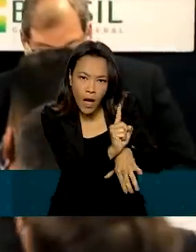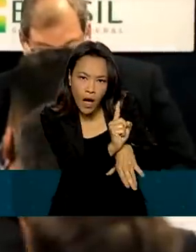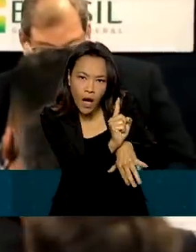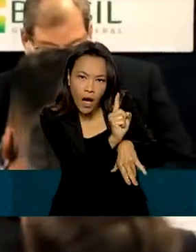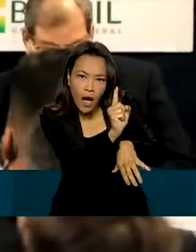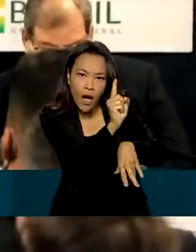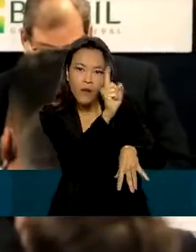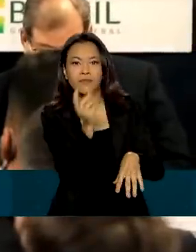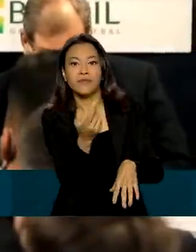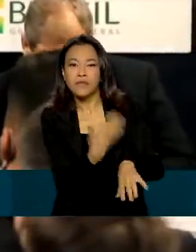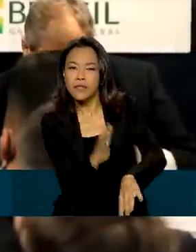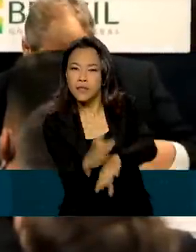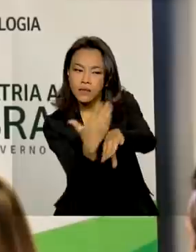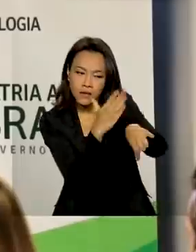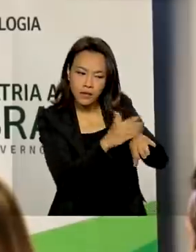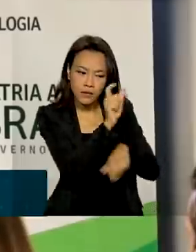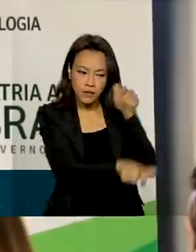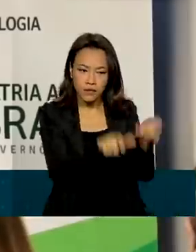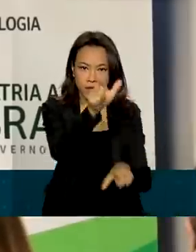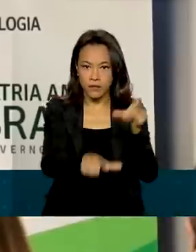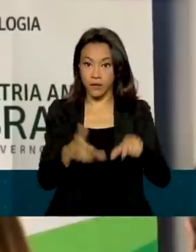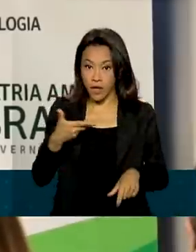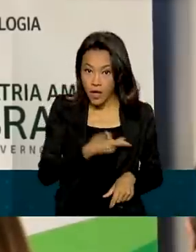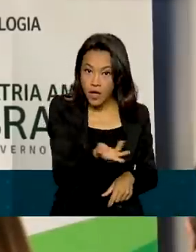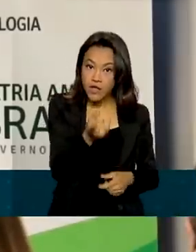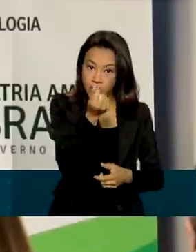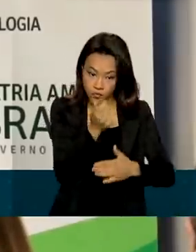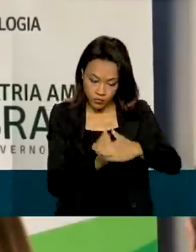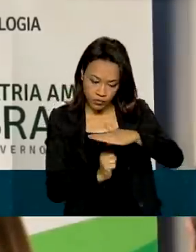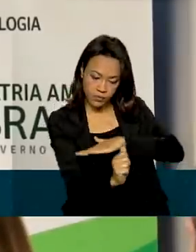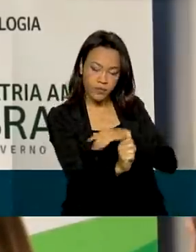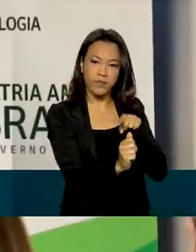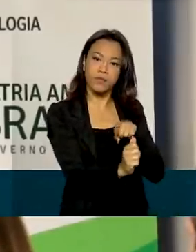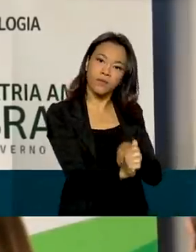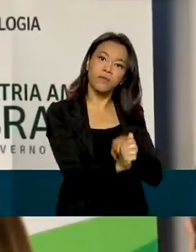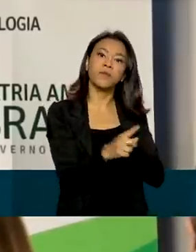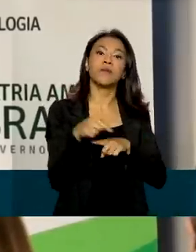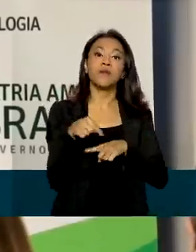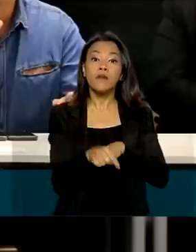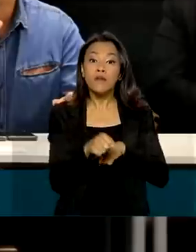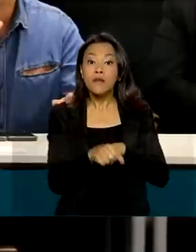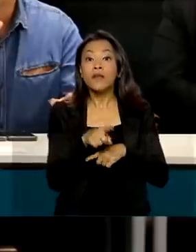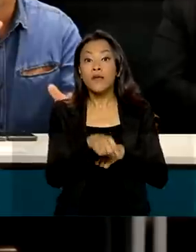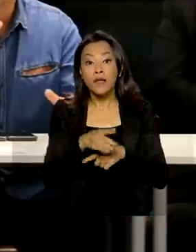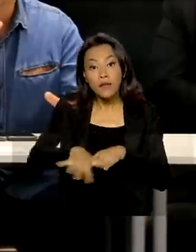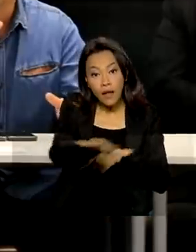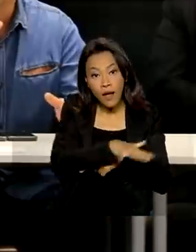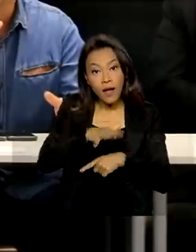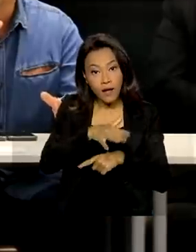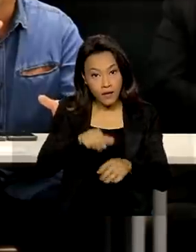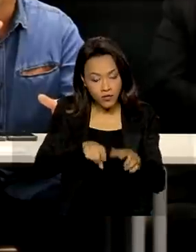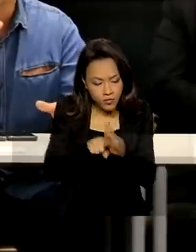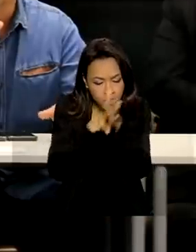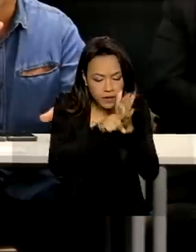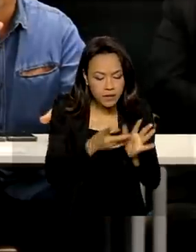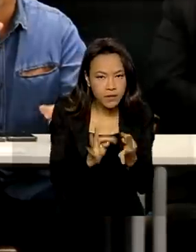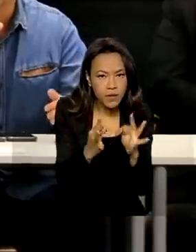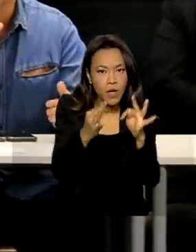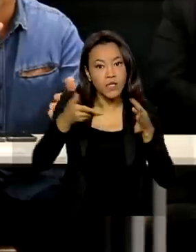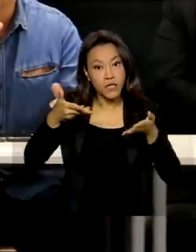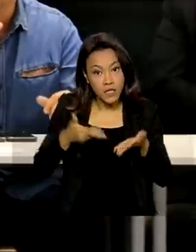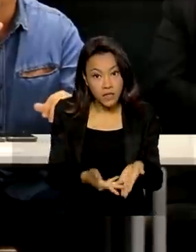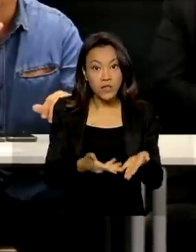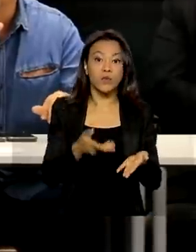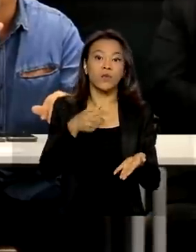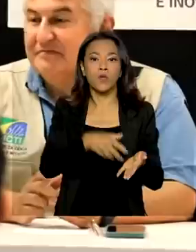capacitação e treinamento. Esses recursos do Fundo Nacional de Desenvolvimento Científico e Tecnológico são não